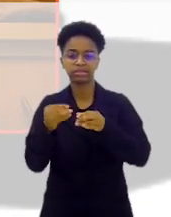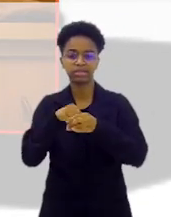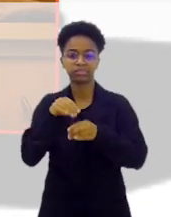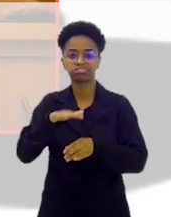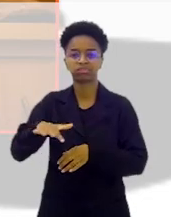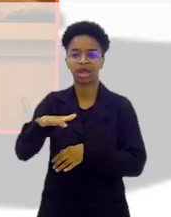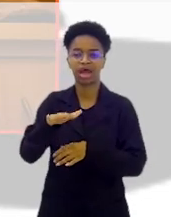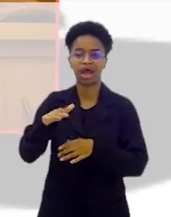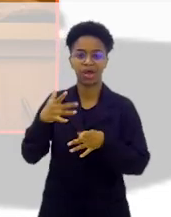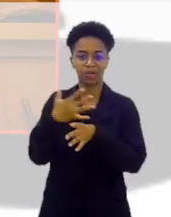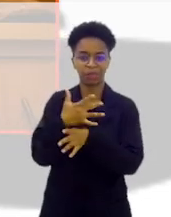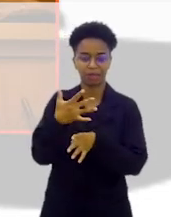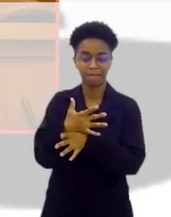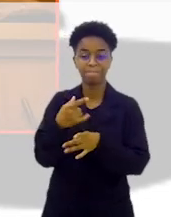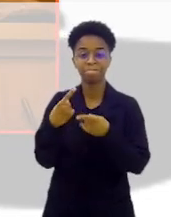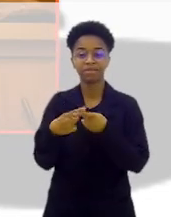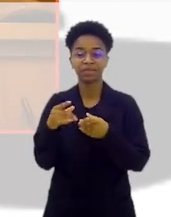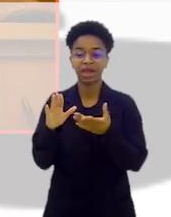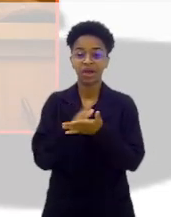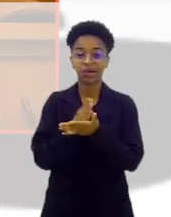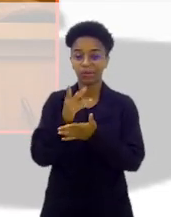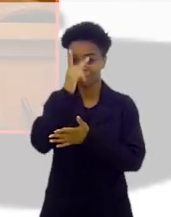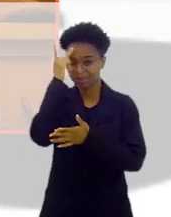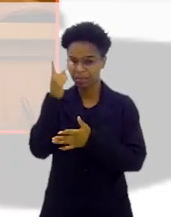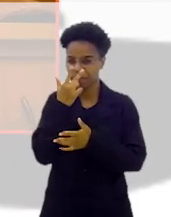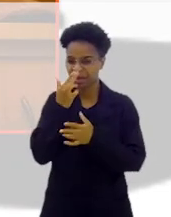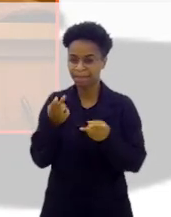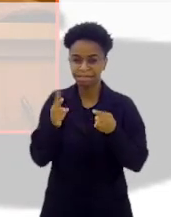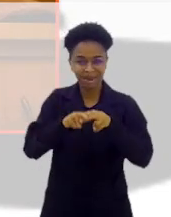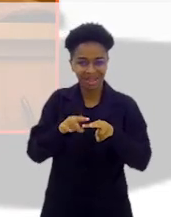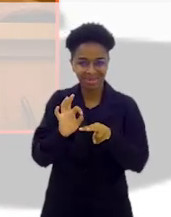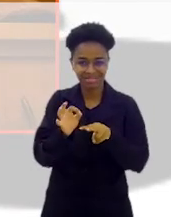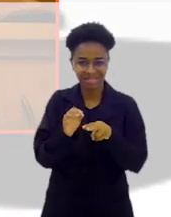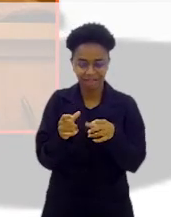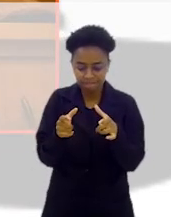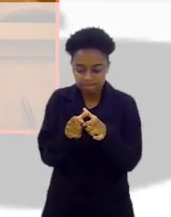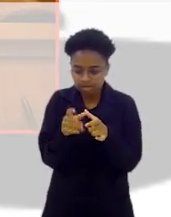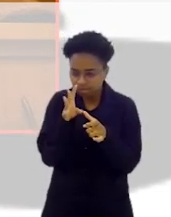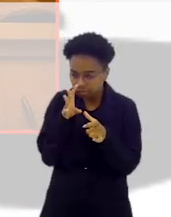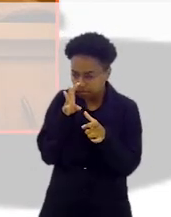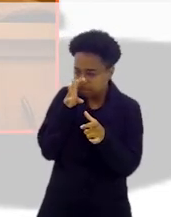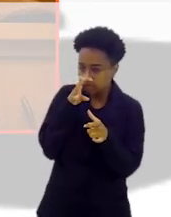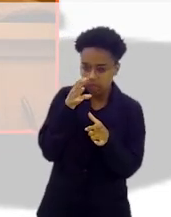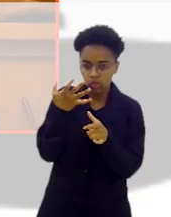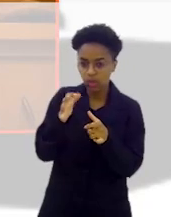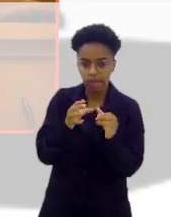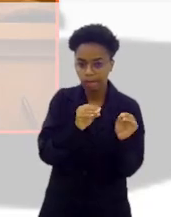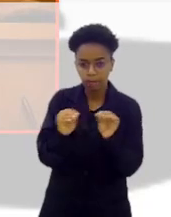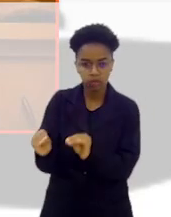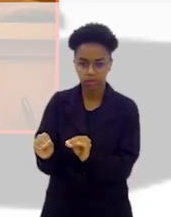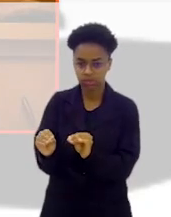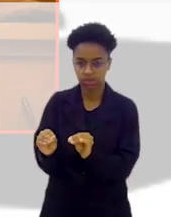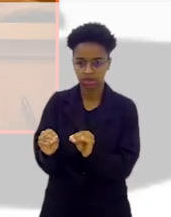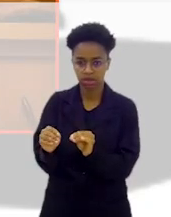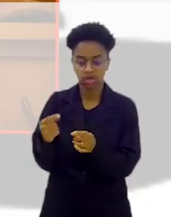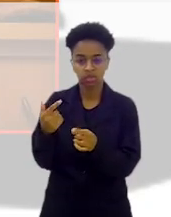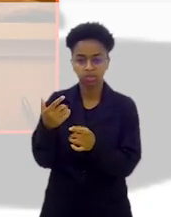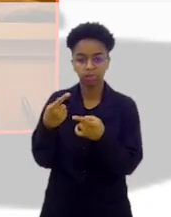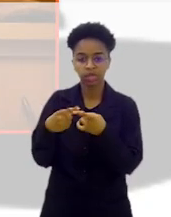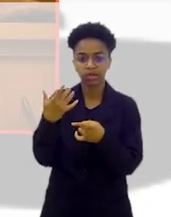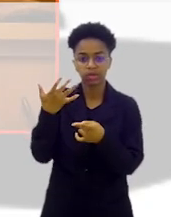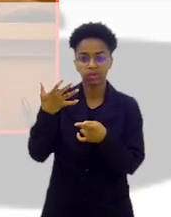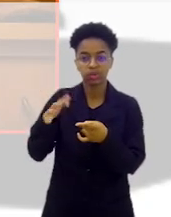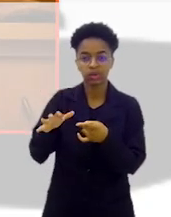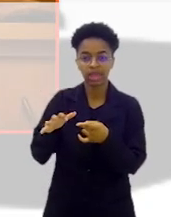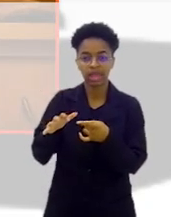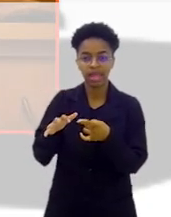sistema urbano. Entendi. Algumas pessoas ficam enclausuradas e resistentes e não querem mudar. Ele não